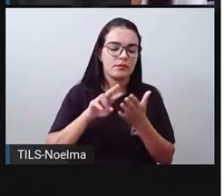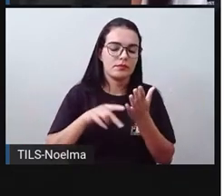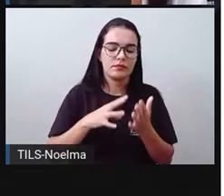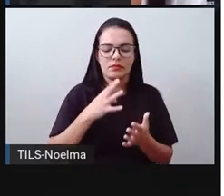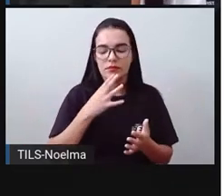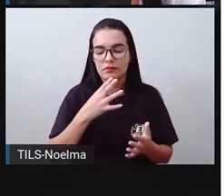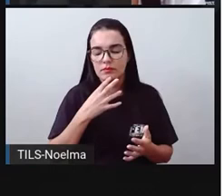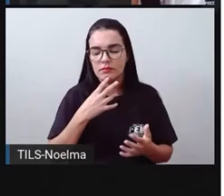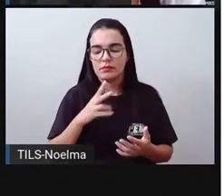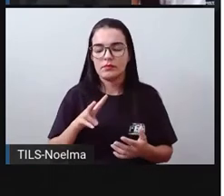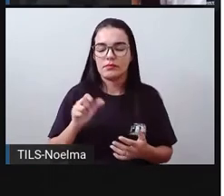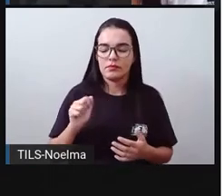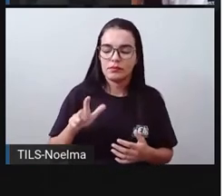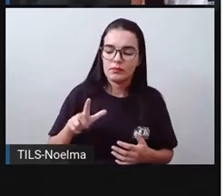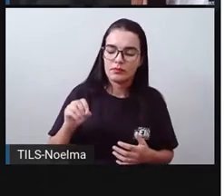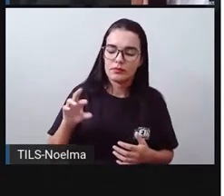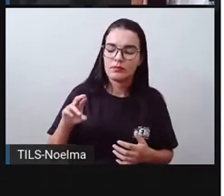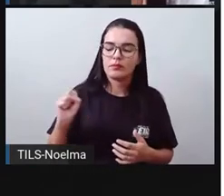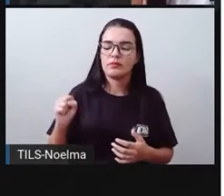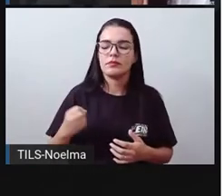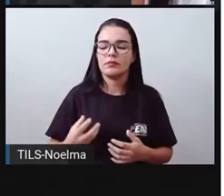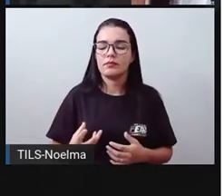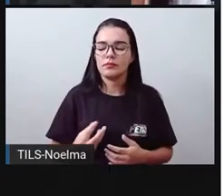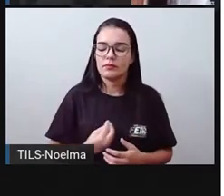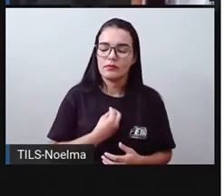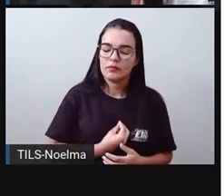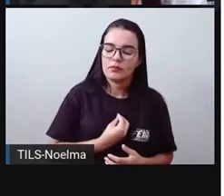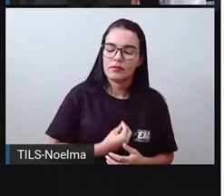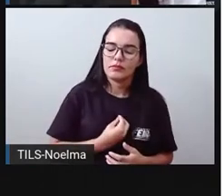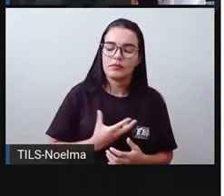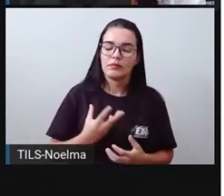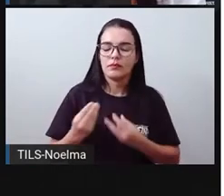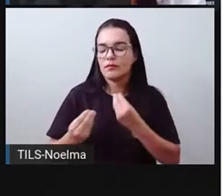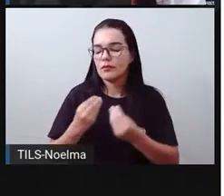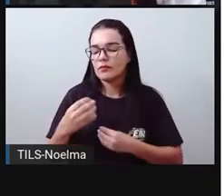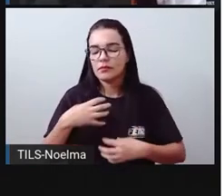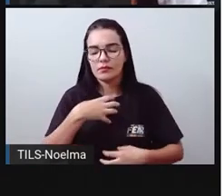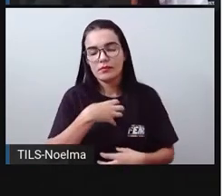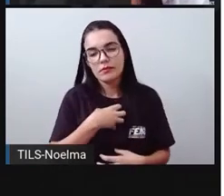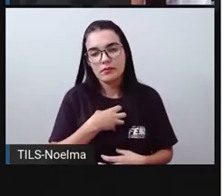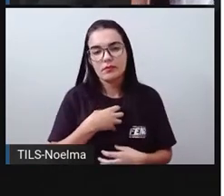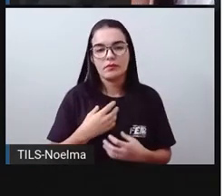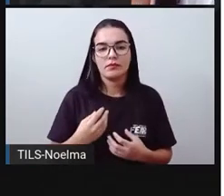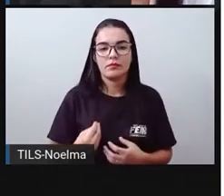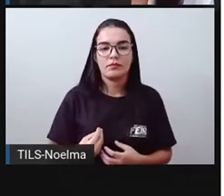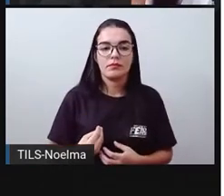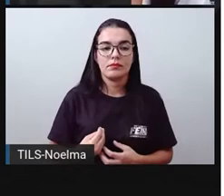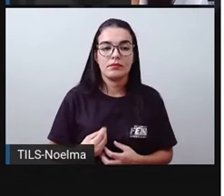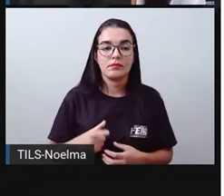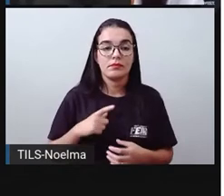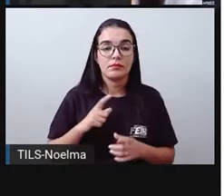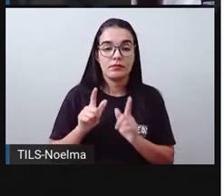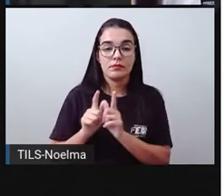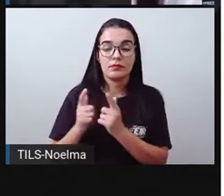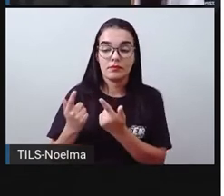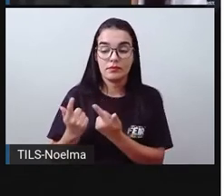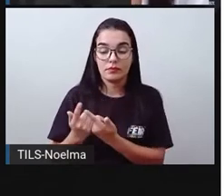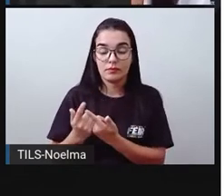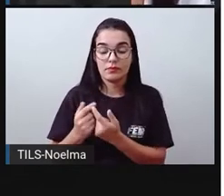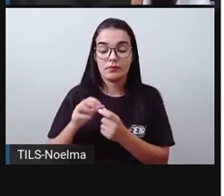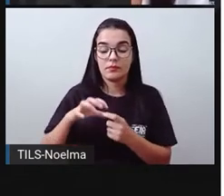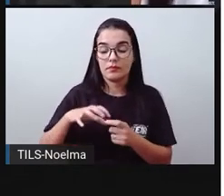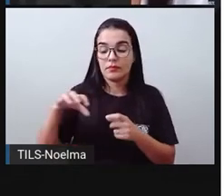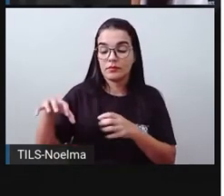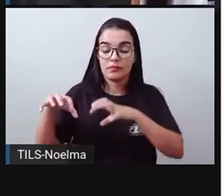valores, modo de vida de determinados grupos. E o que vai distinguir um grupo do